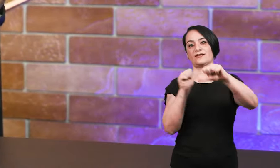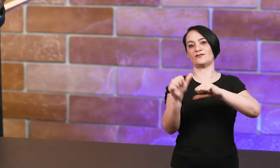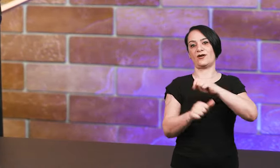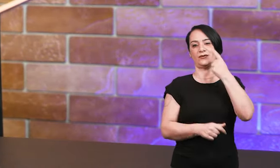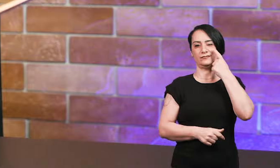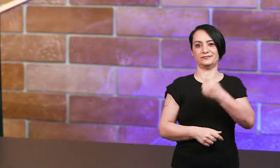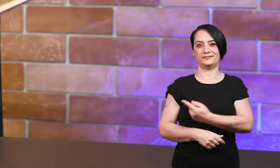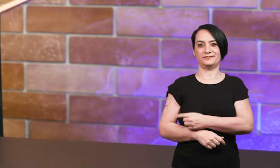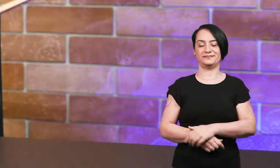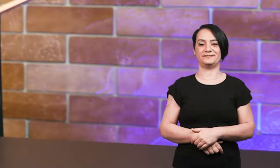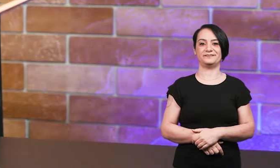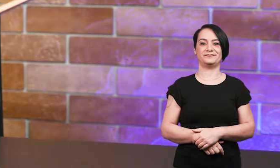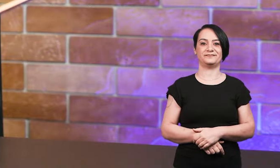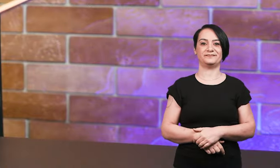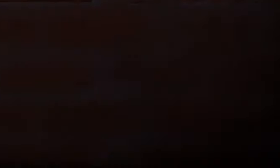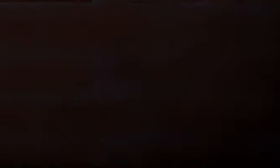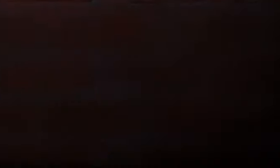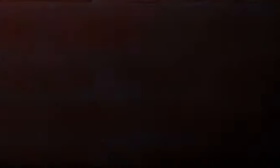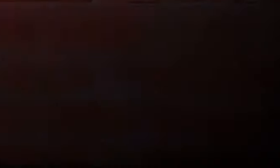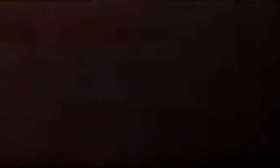as suas apresentações. Vamos lá!